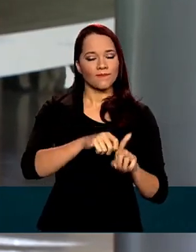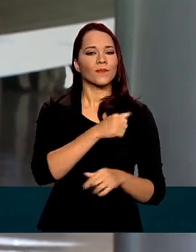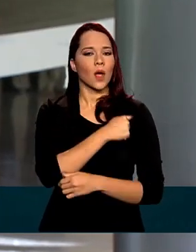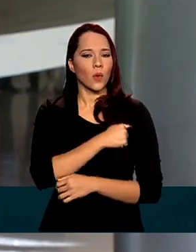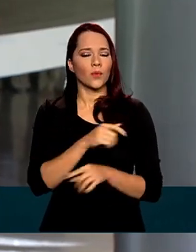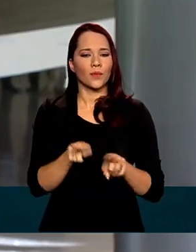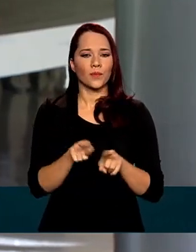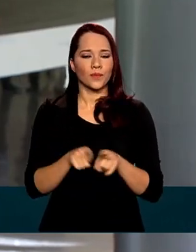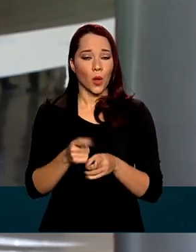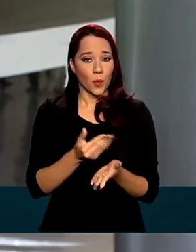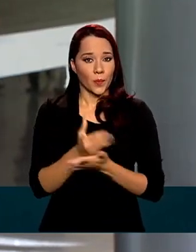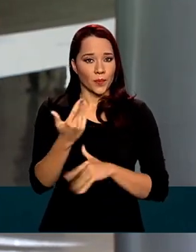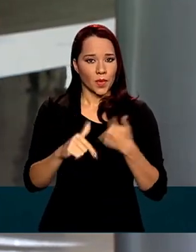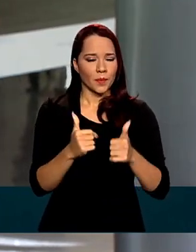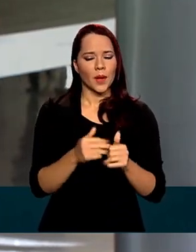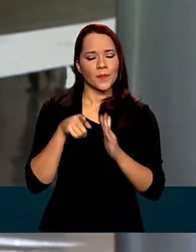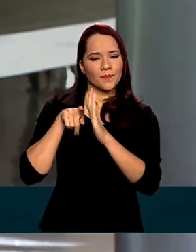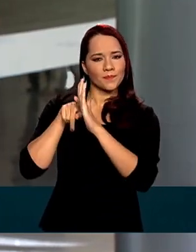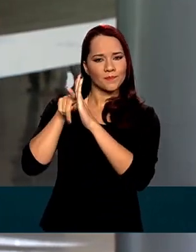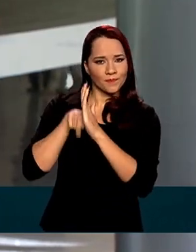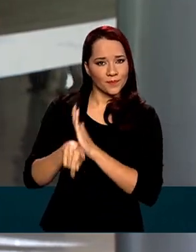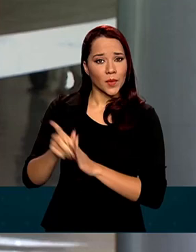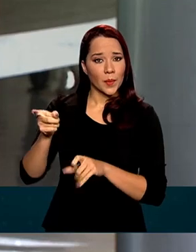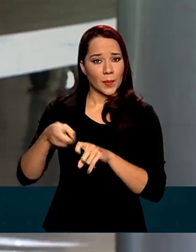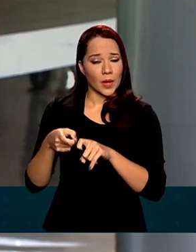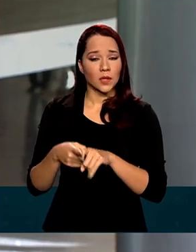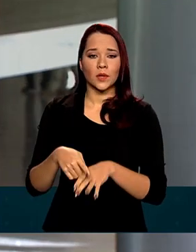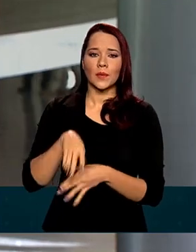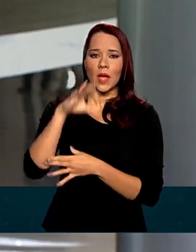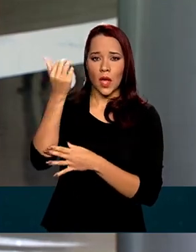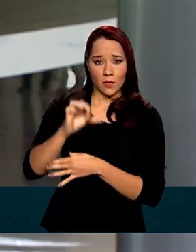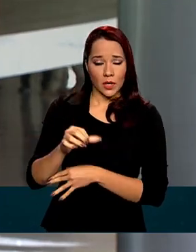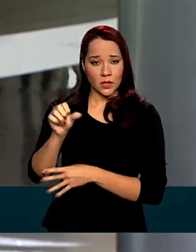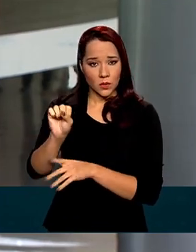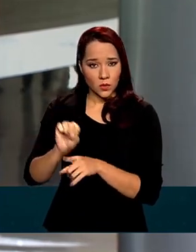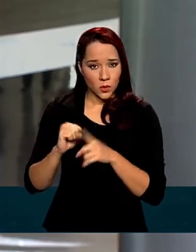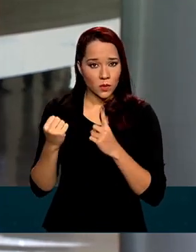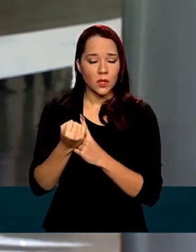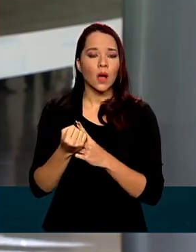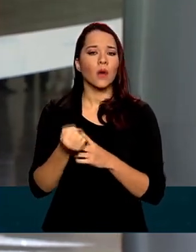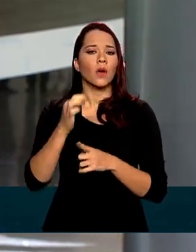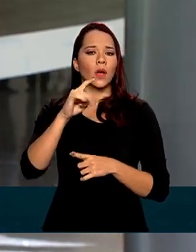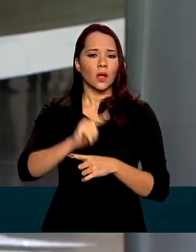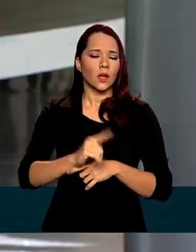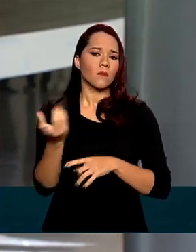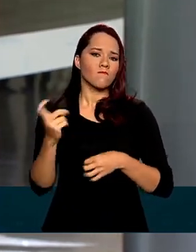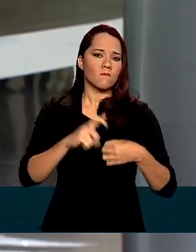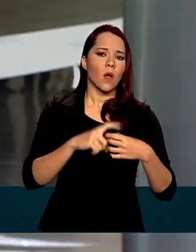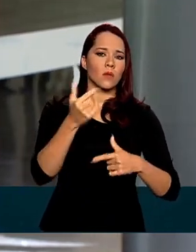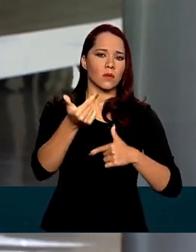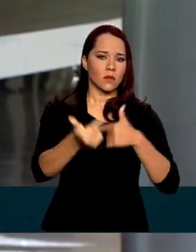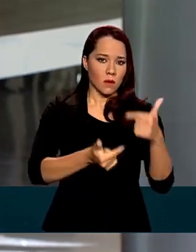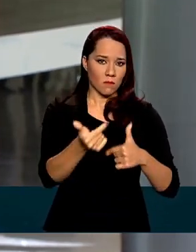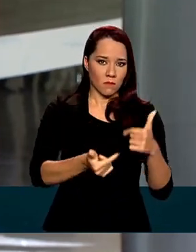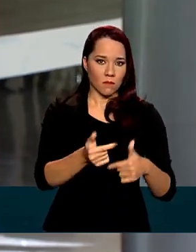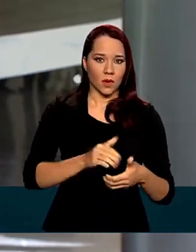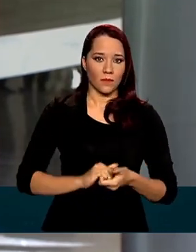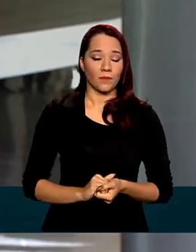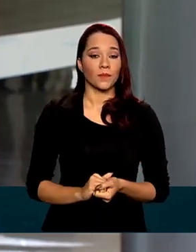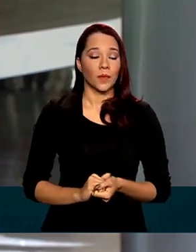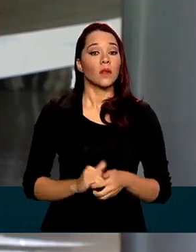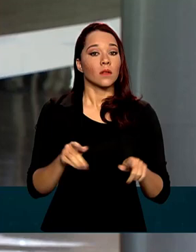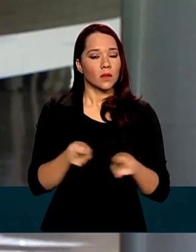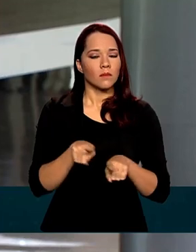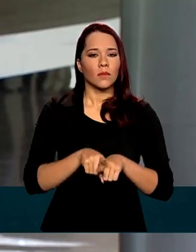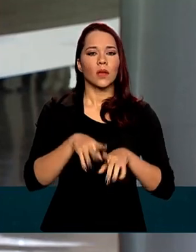voltam a funcionar as perícias médicas, avaliação social e reabilitação profissional. Bem, foi